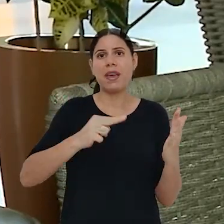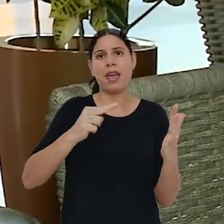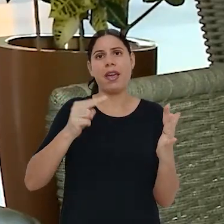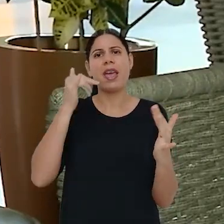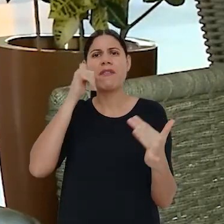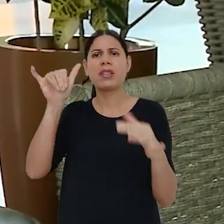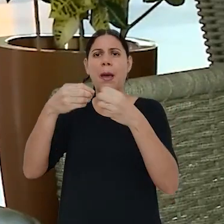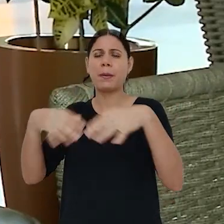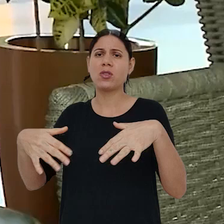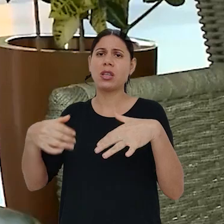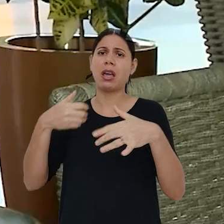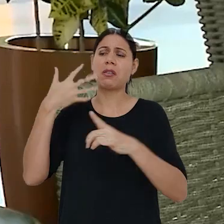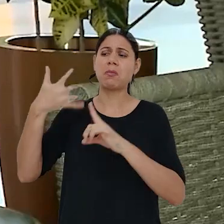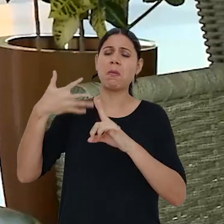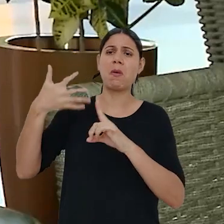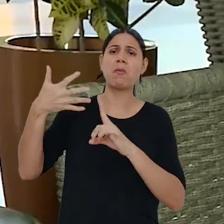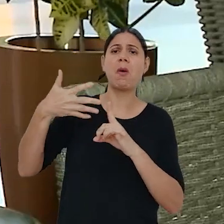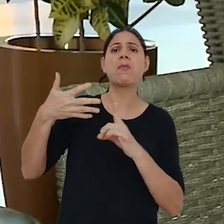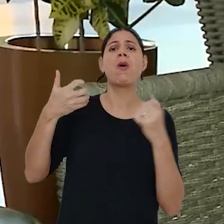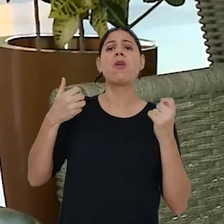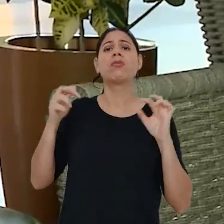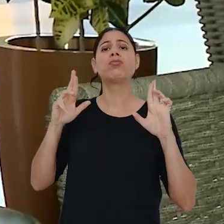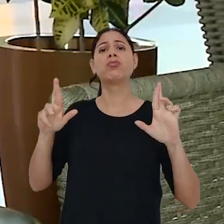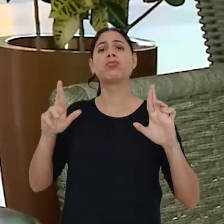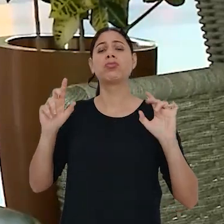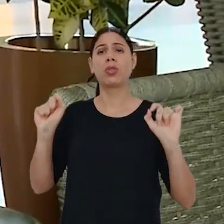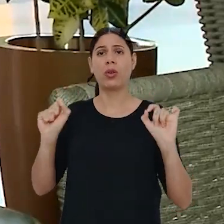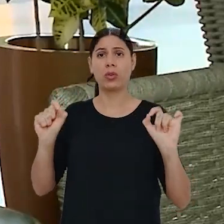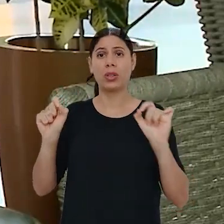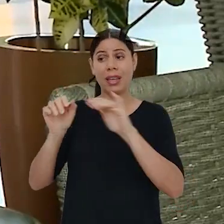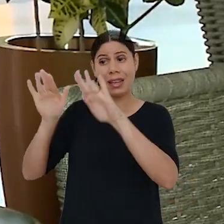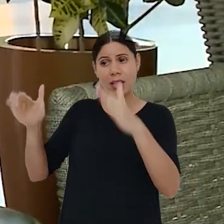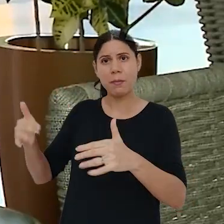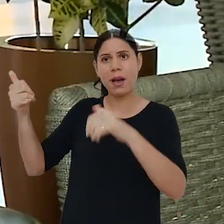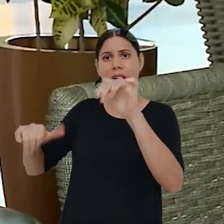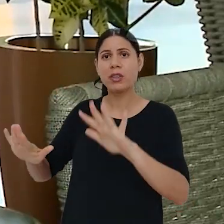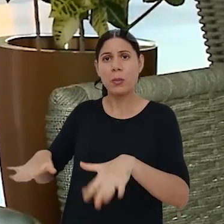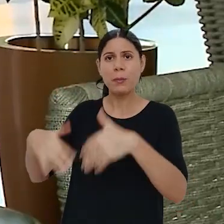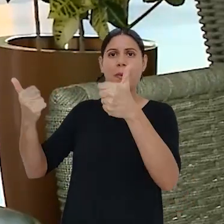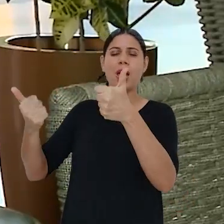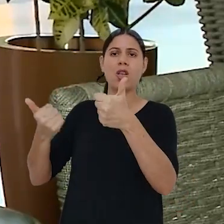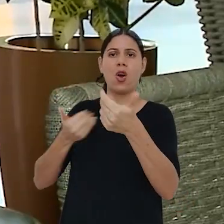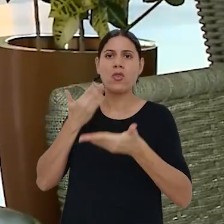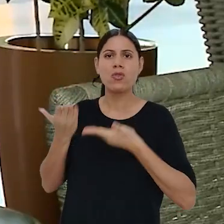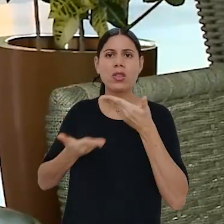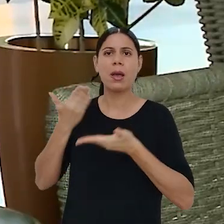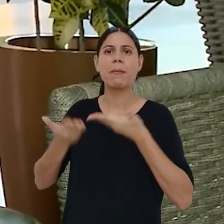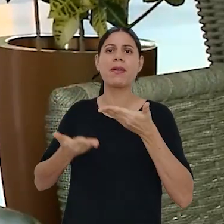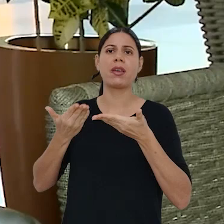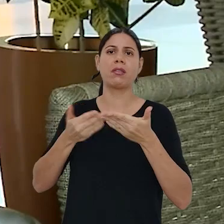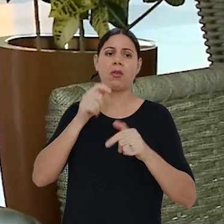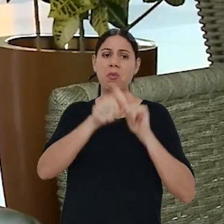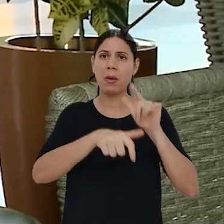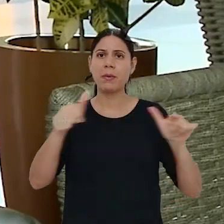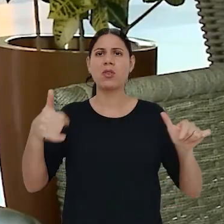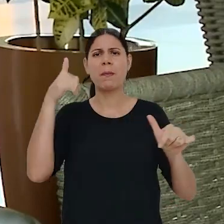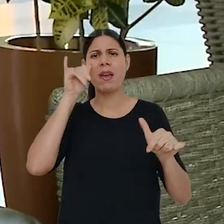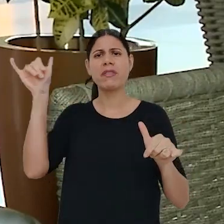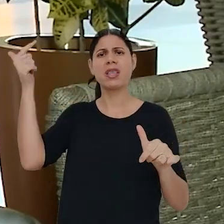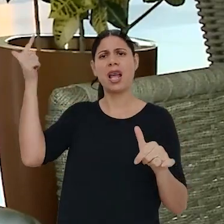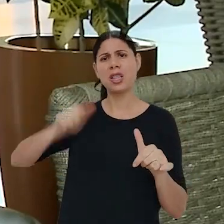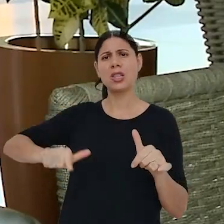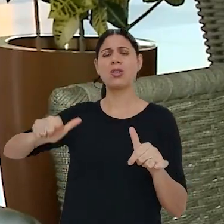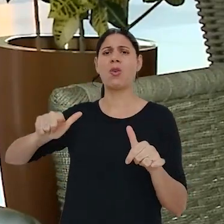o candidato. Então, com esse relato aqui que eu faço, eu espero que essas bancas examinadoras melhorem o trato com o candidato para que isso não